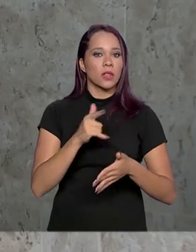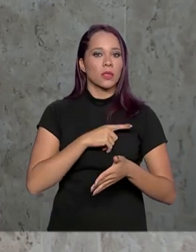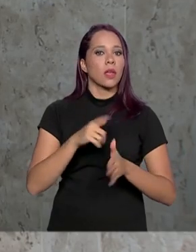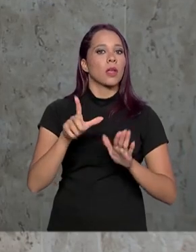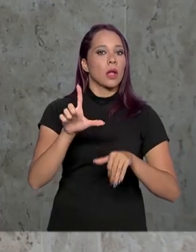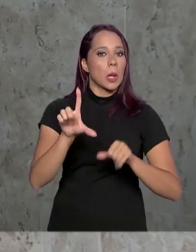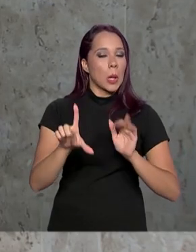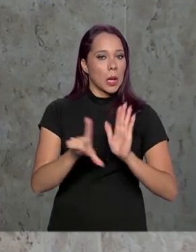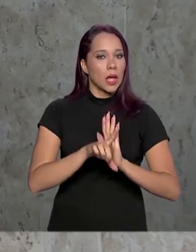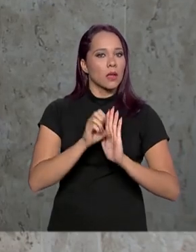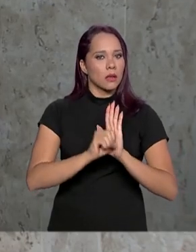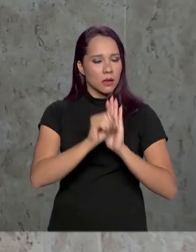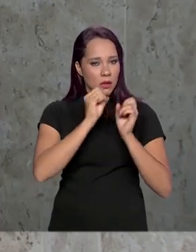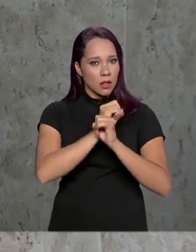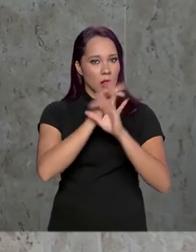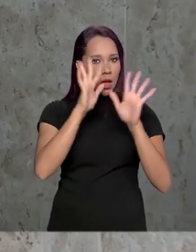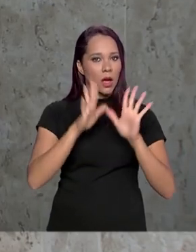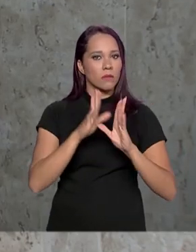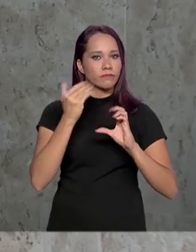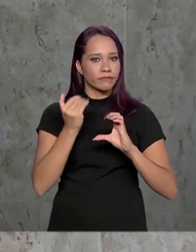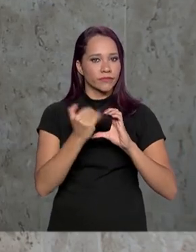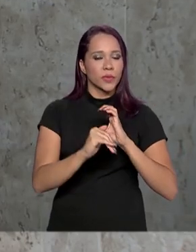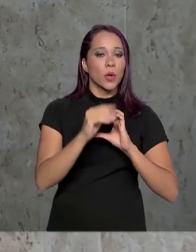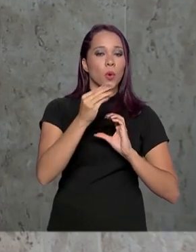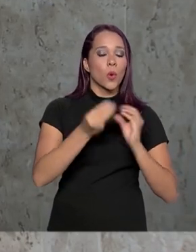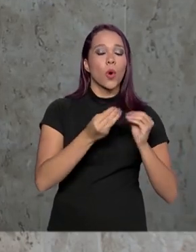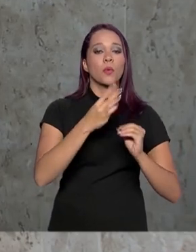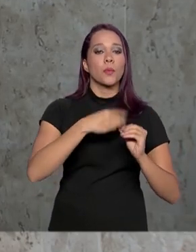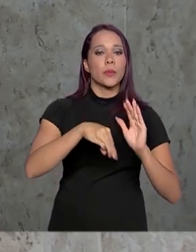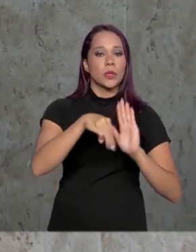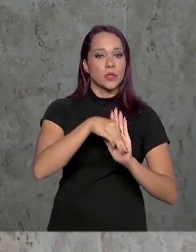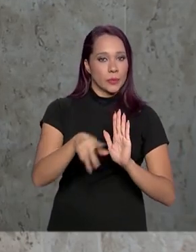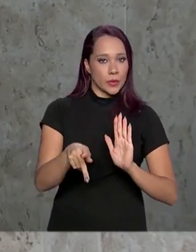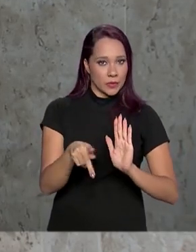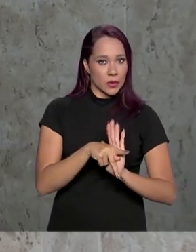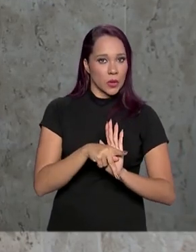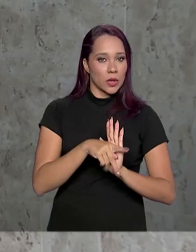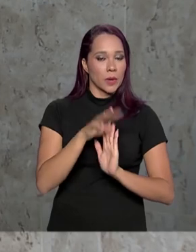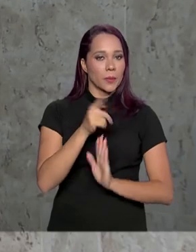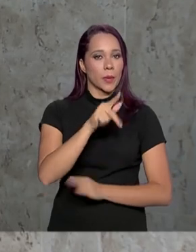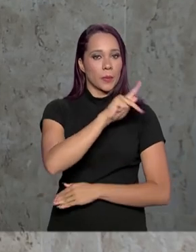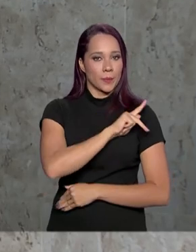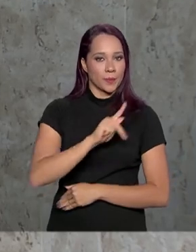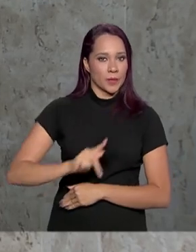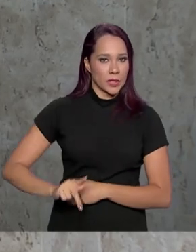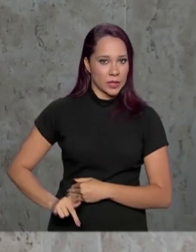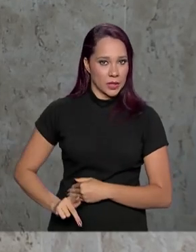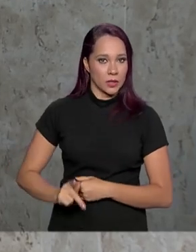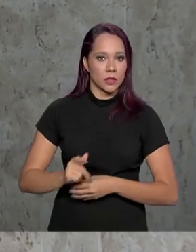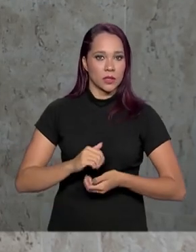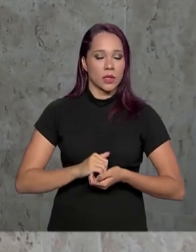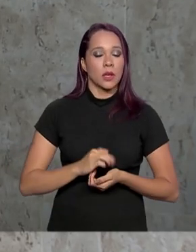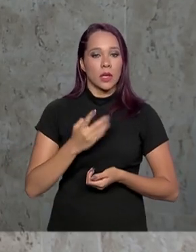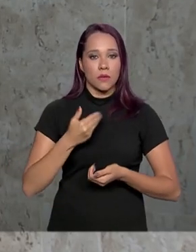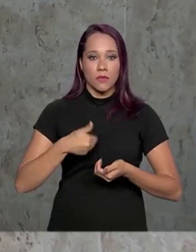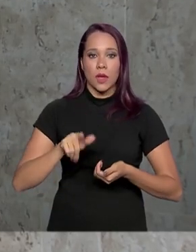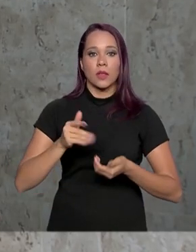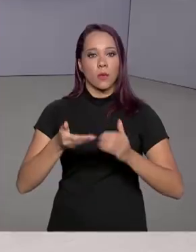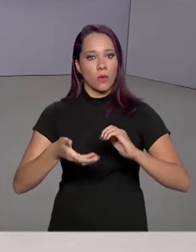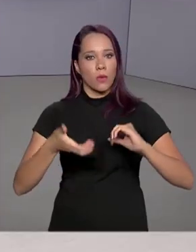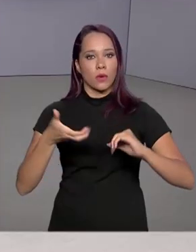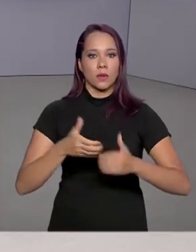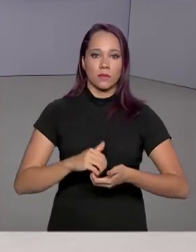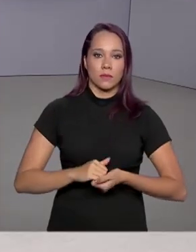clara que vai ser encaminhada no formato de medida provisória pelo presidente ao Congresso Nacional.